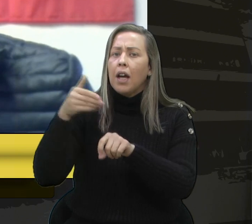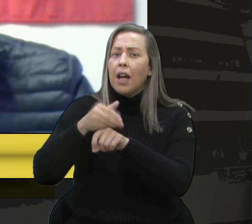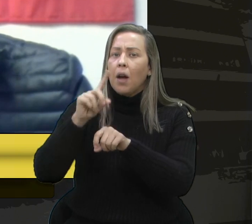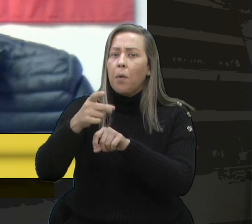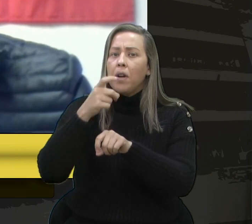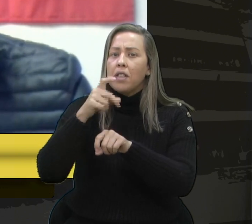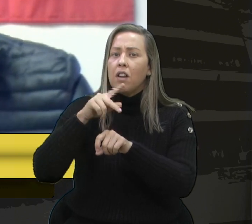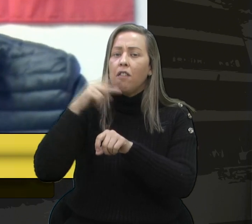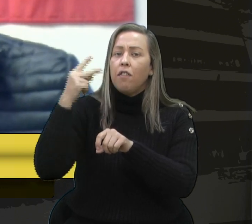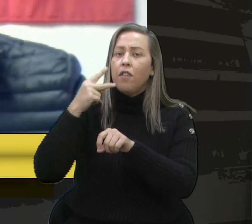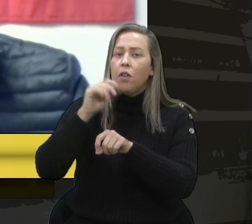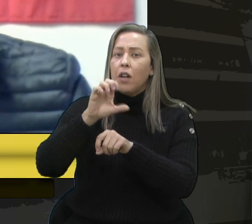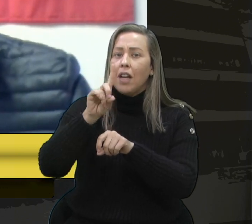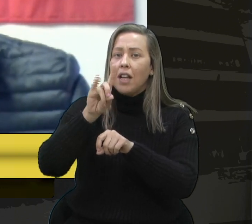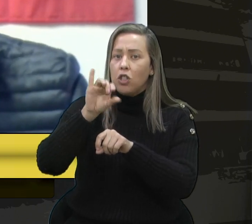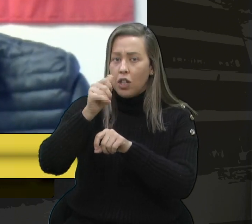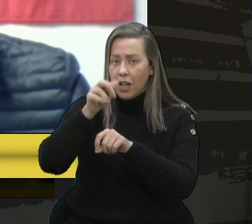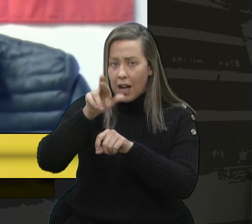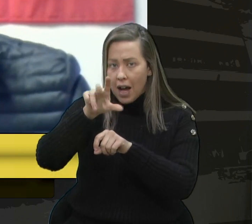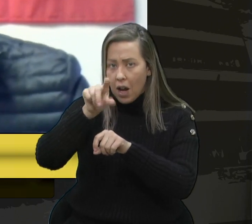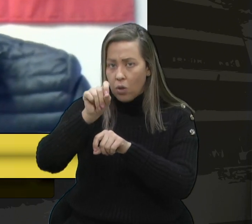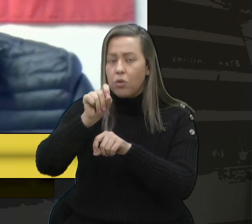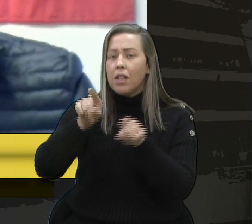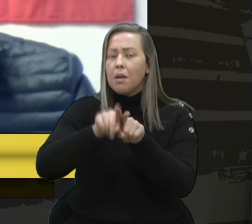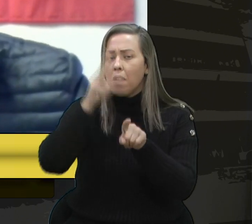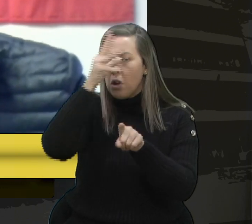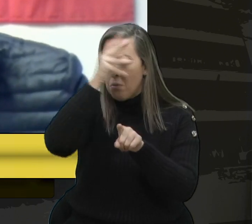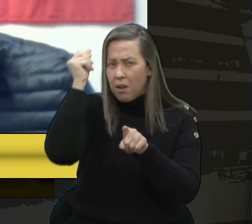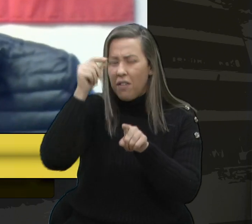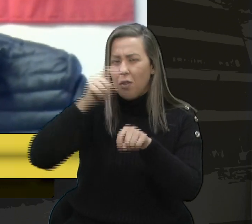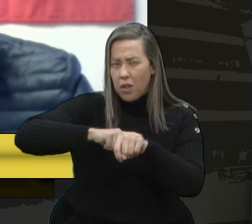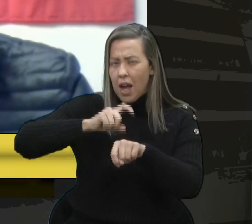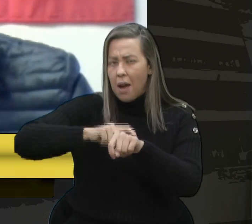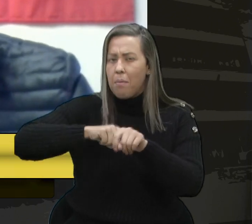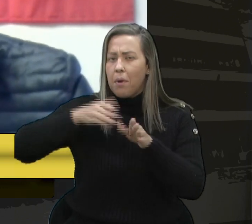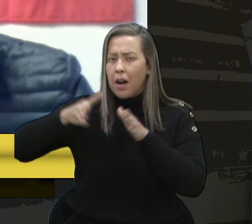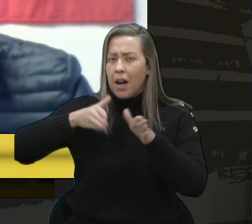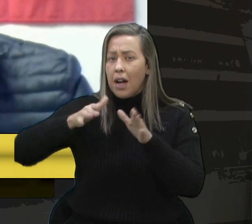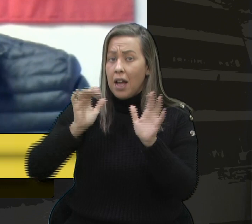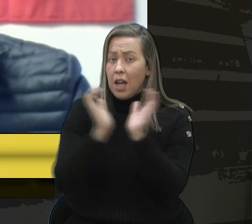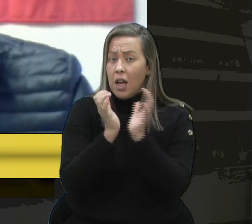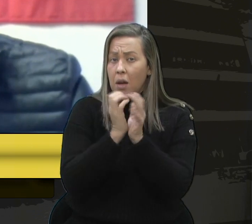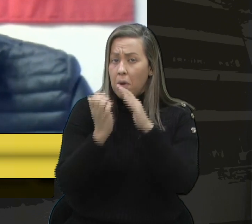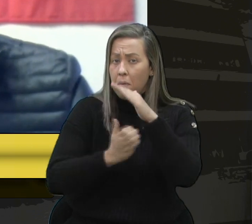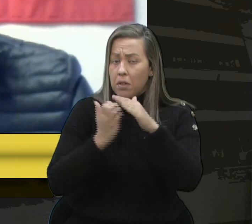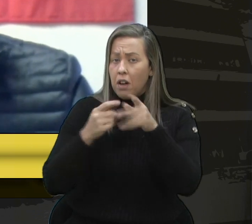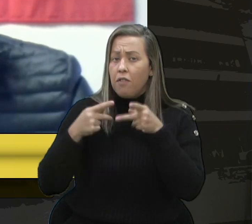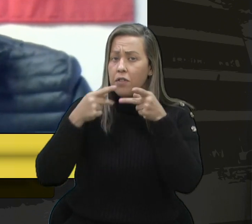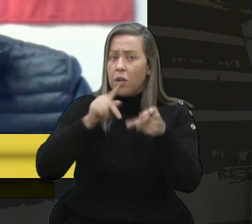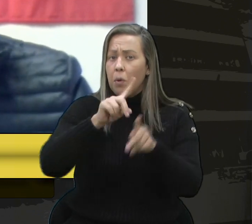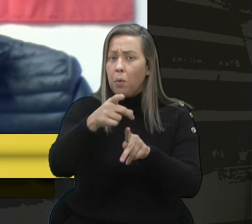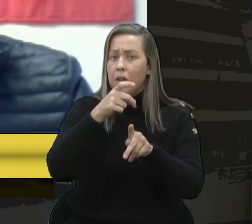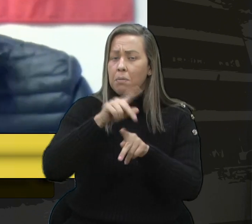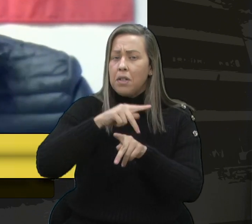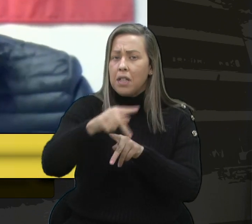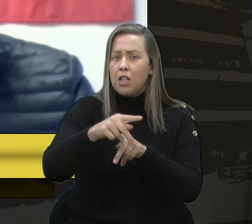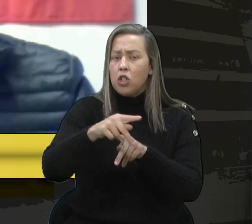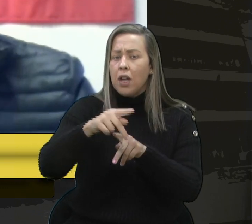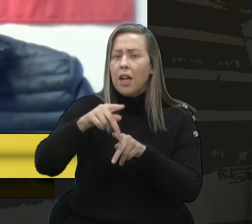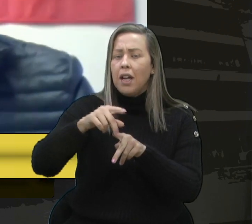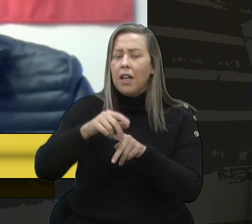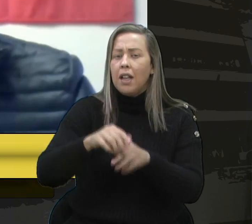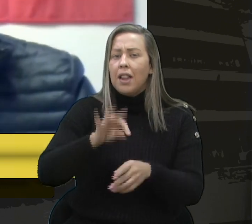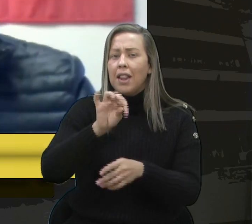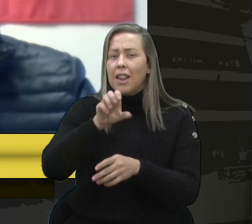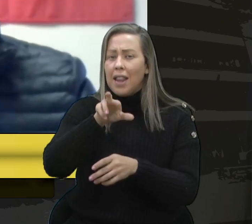-vereador Ed Carlos e do prefeito Alceu Barbosa Velho, juntamente com um grupo de empresários, esteve visitando o ex-presidente Michel Temer. Uma